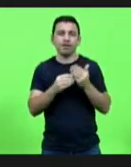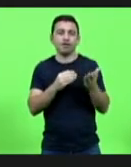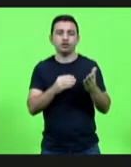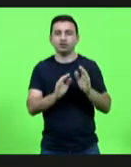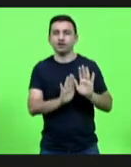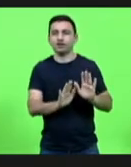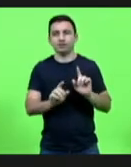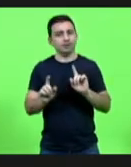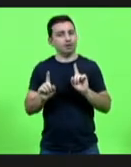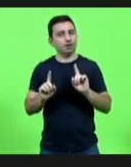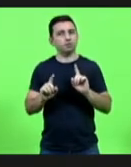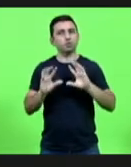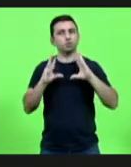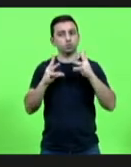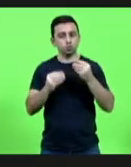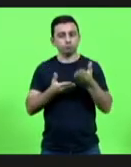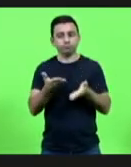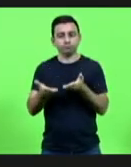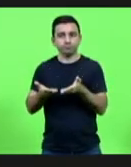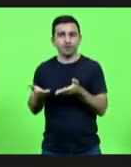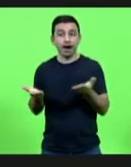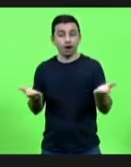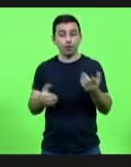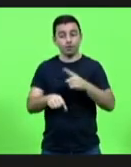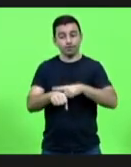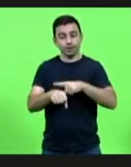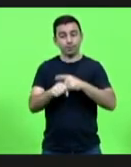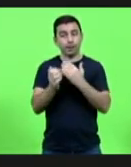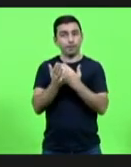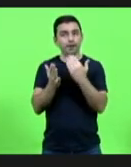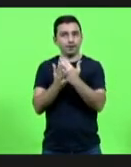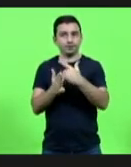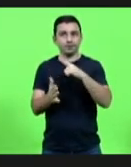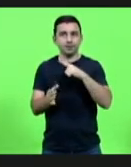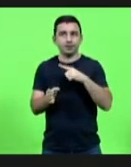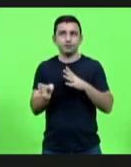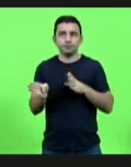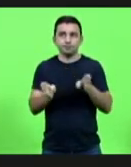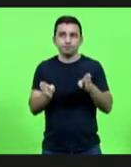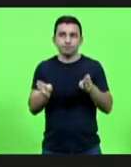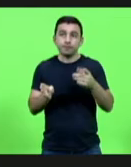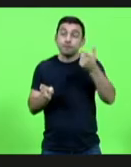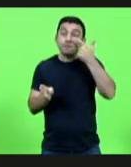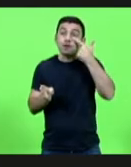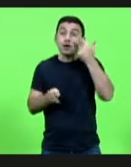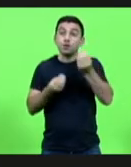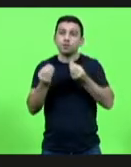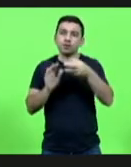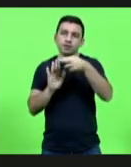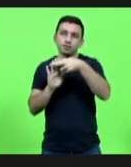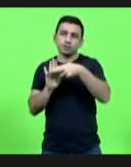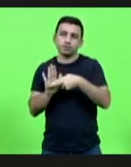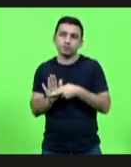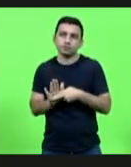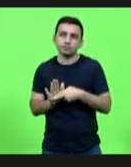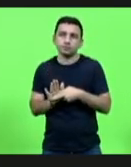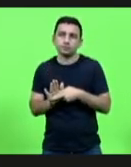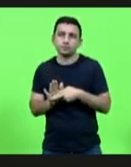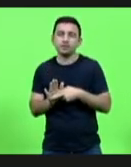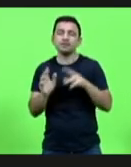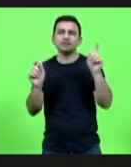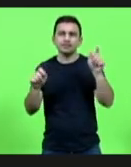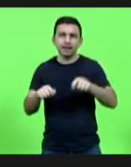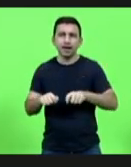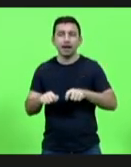teoricamente, a tem mais tempo, vamos ver como é que sai essa nova regulamentação. A gente também pode ampliar o número de